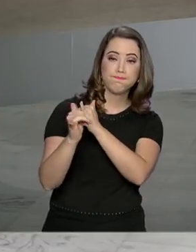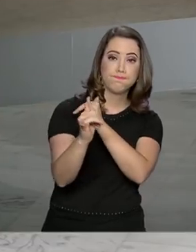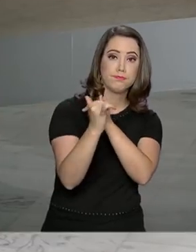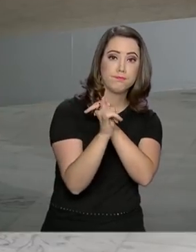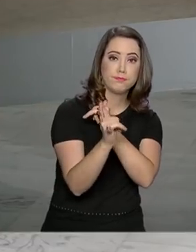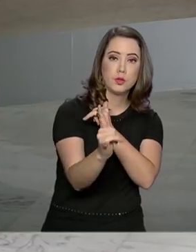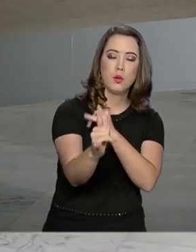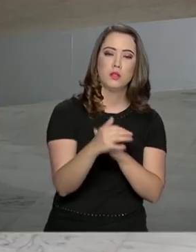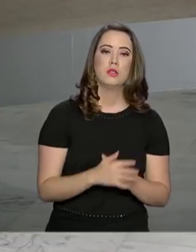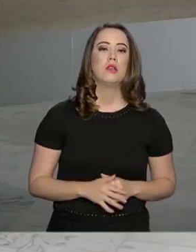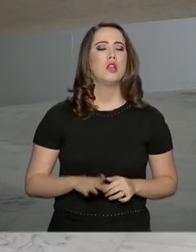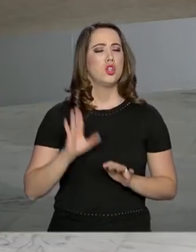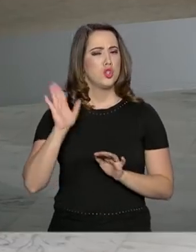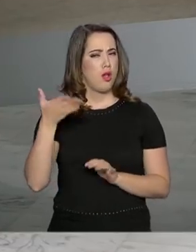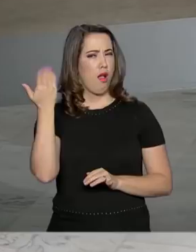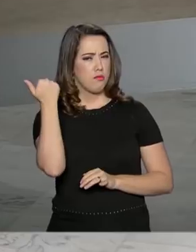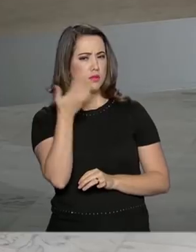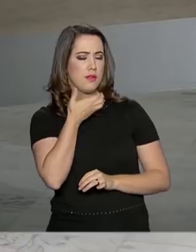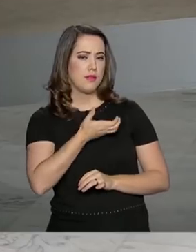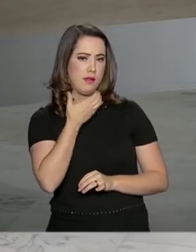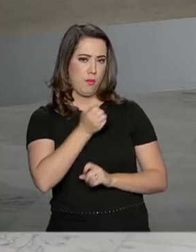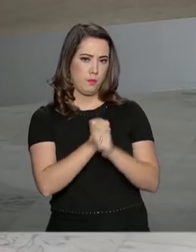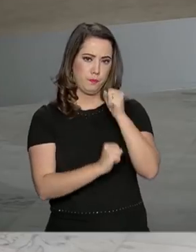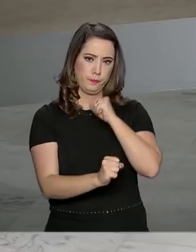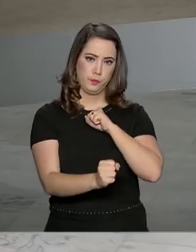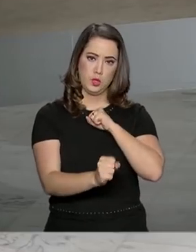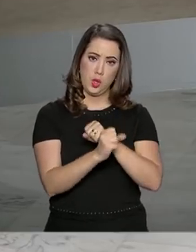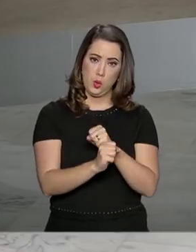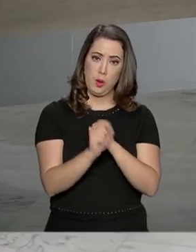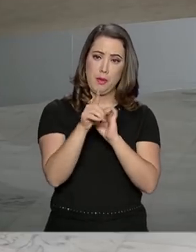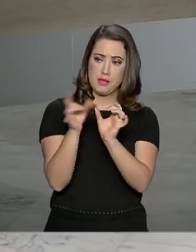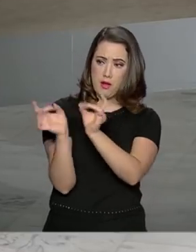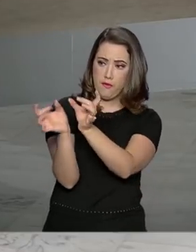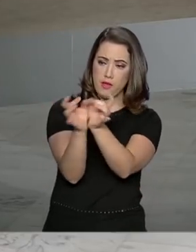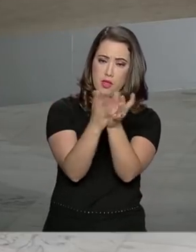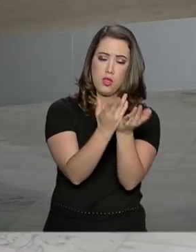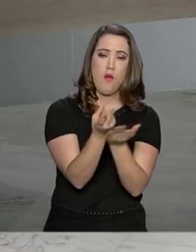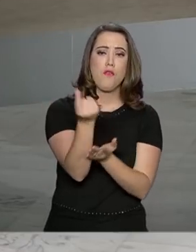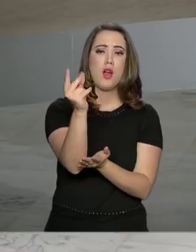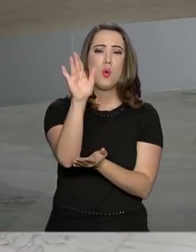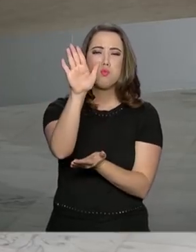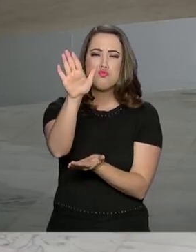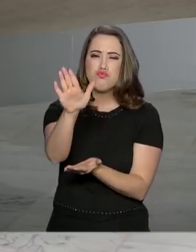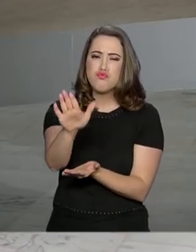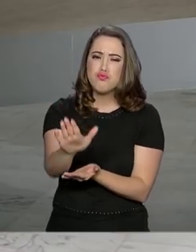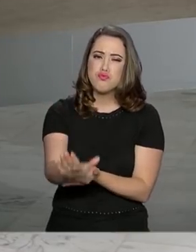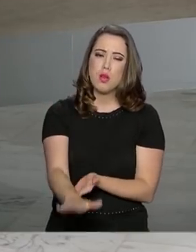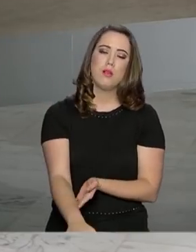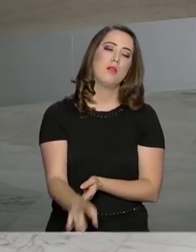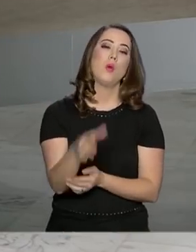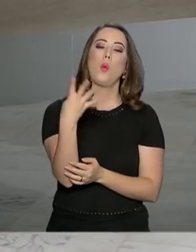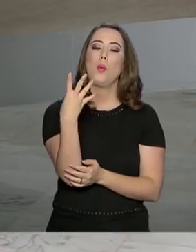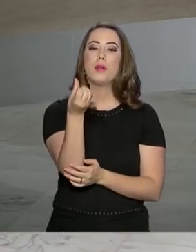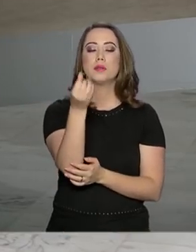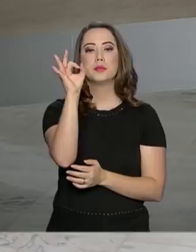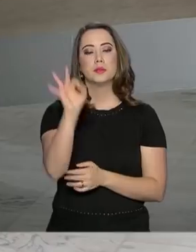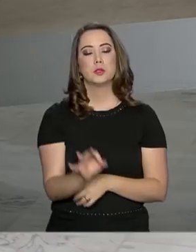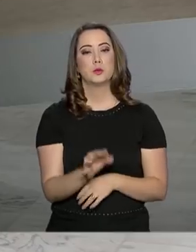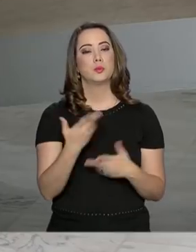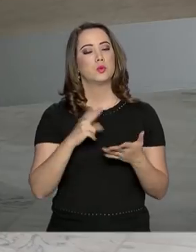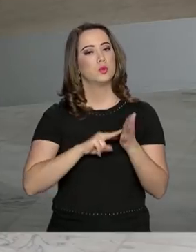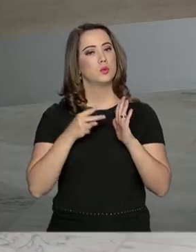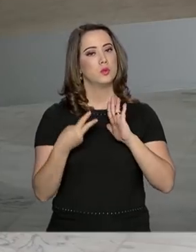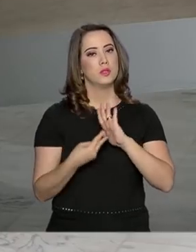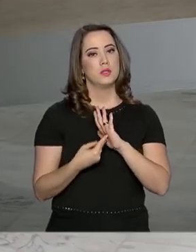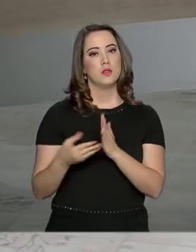16 lotes, feito em dezembro do ano passado, atingiu o deságio médio de 46%, o que significa